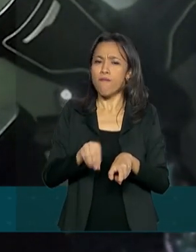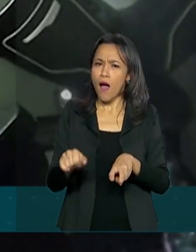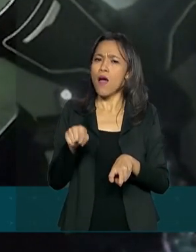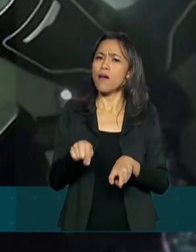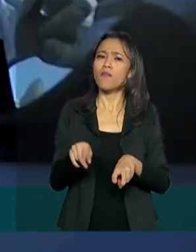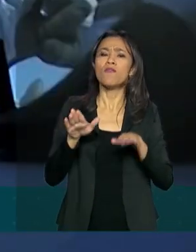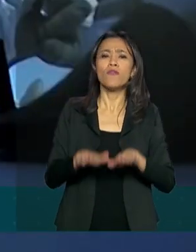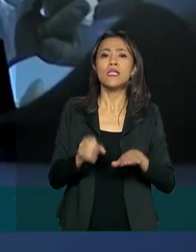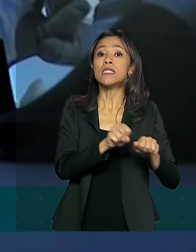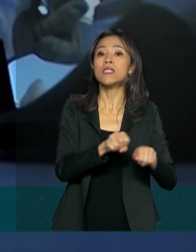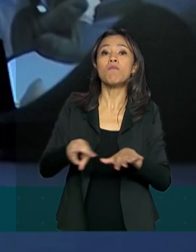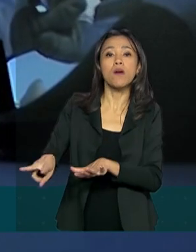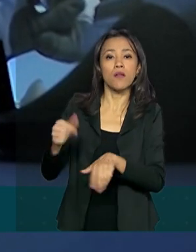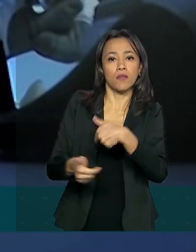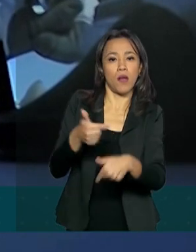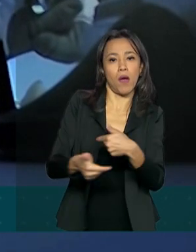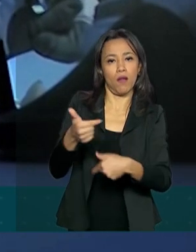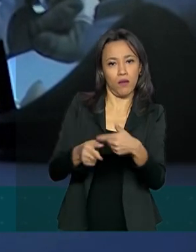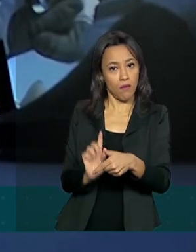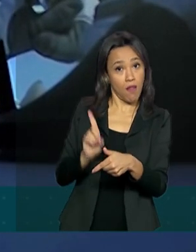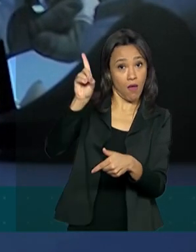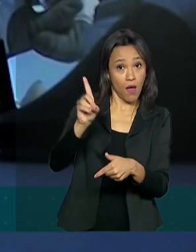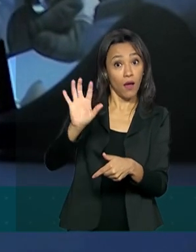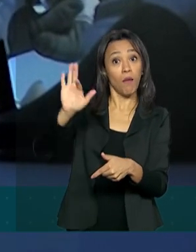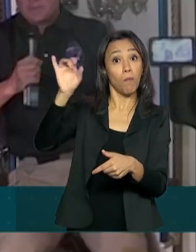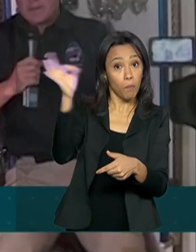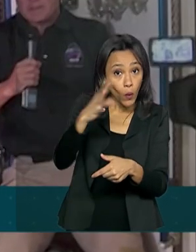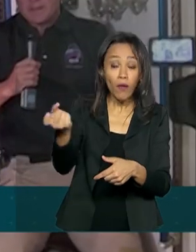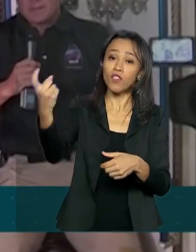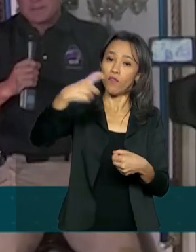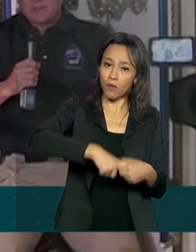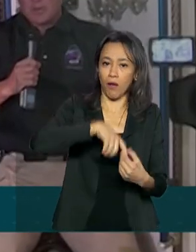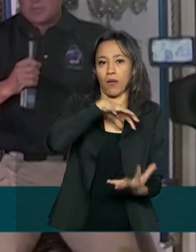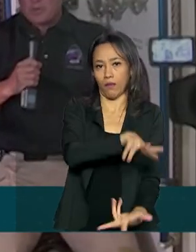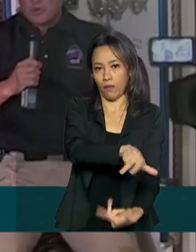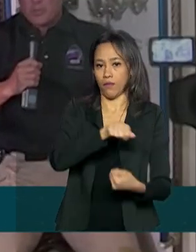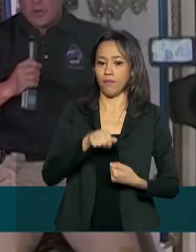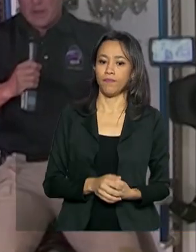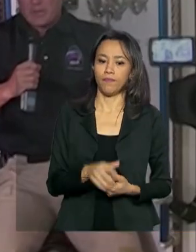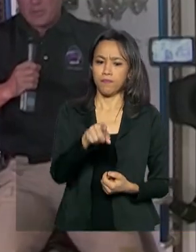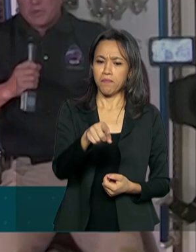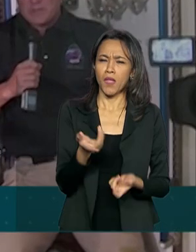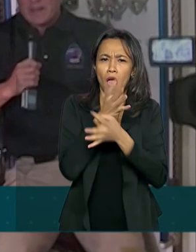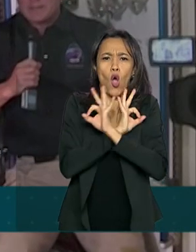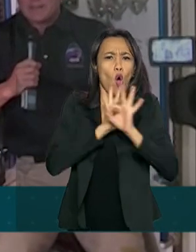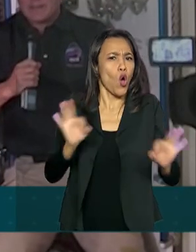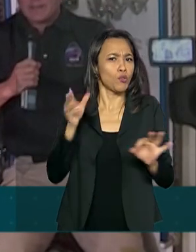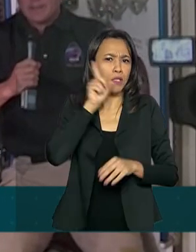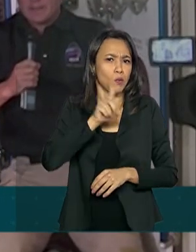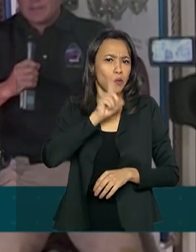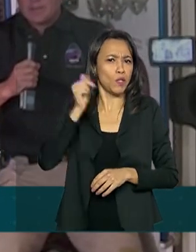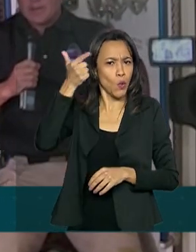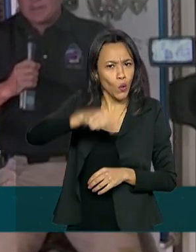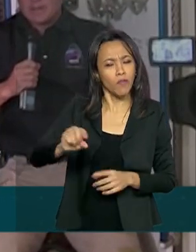algumas semanas trabalhando na estação antes de retornar à Terra. É ótimo ter os Estados Unidos de